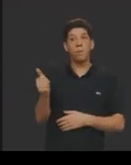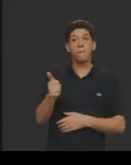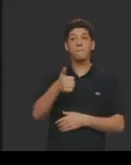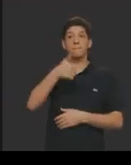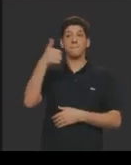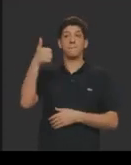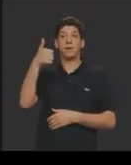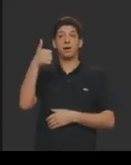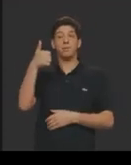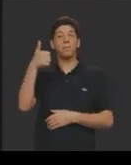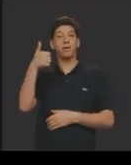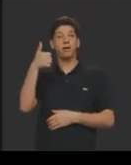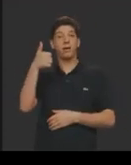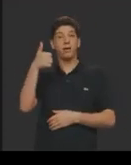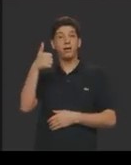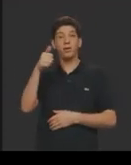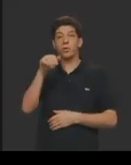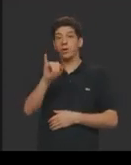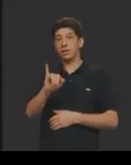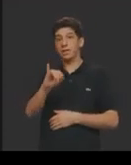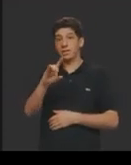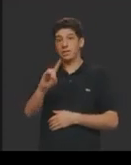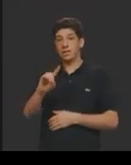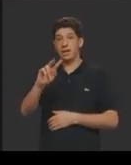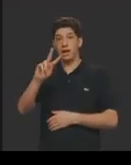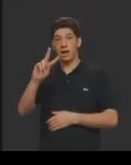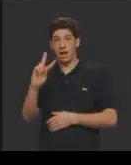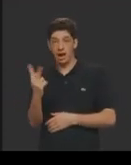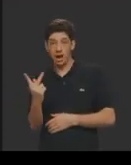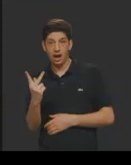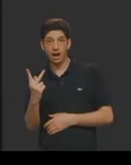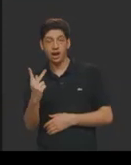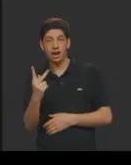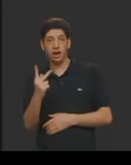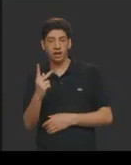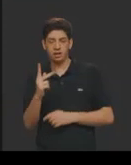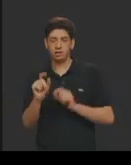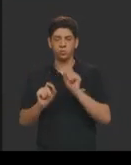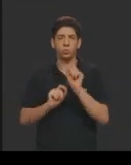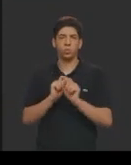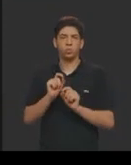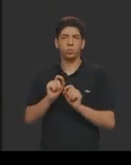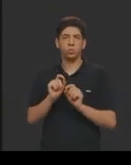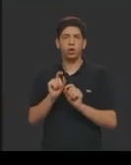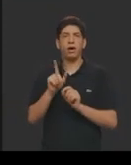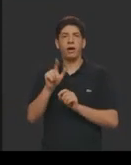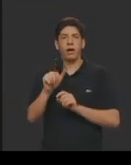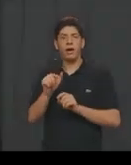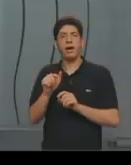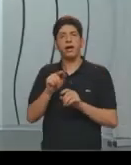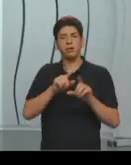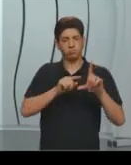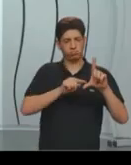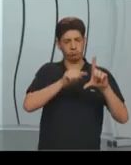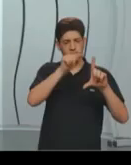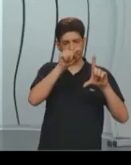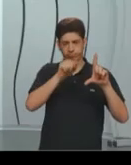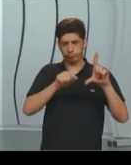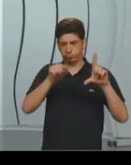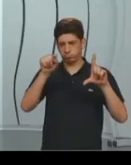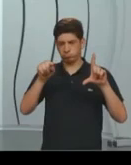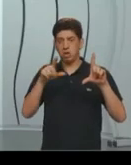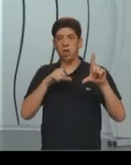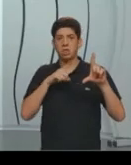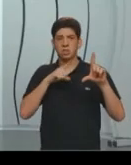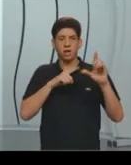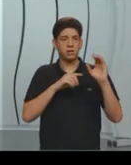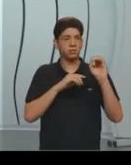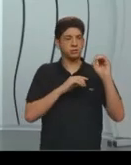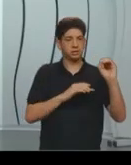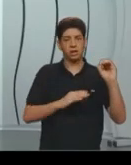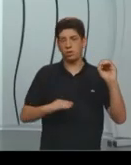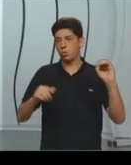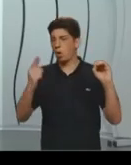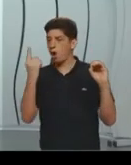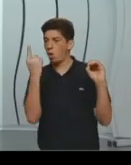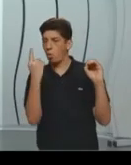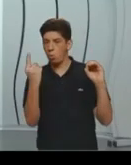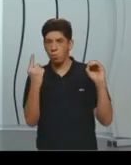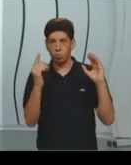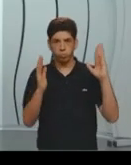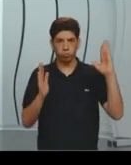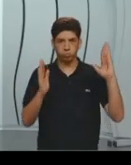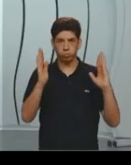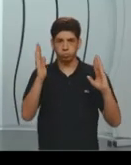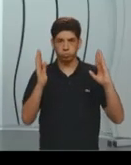melhor IDH, e o IDH é interessante a gente colocar, é um índice que ele vai, uma escala que vai de zero a um, sendo que